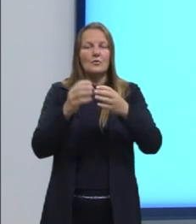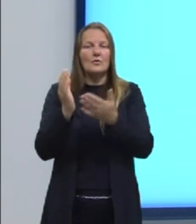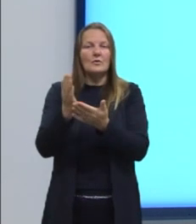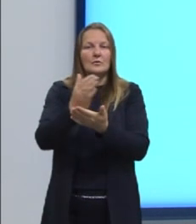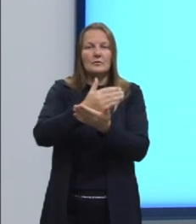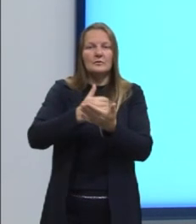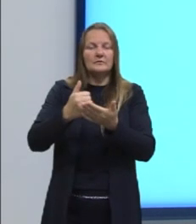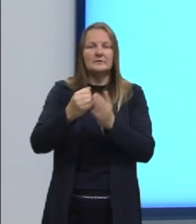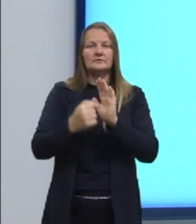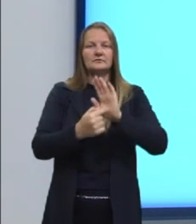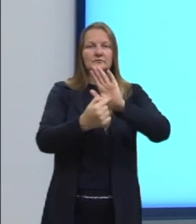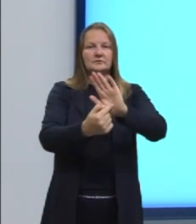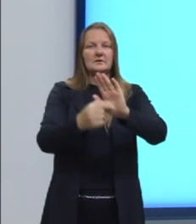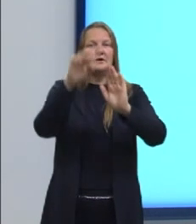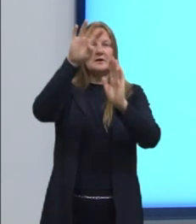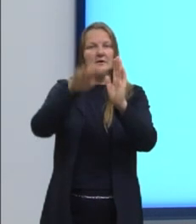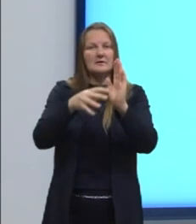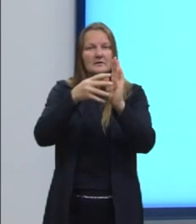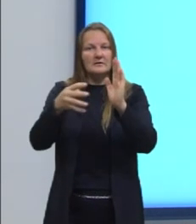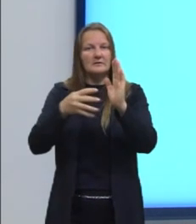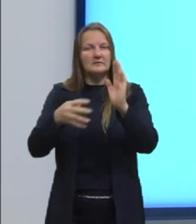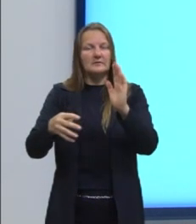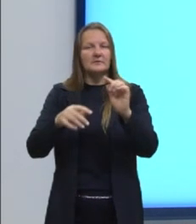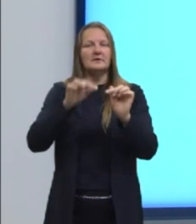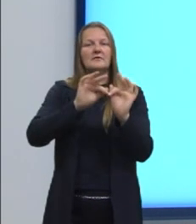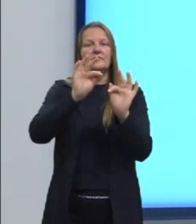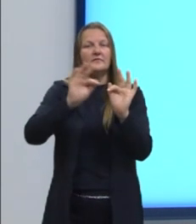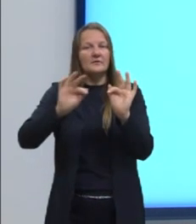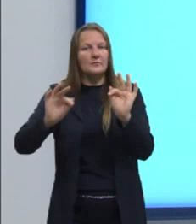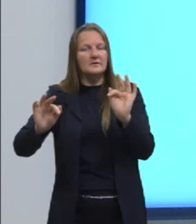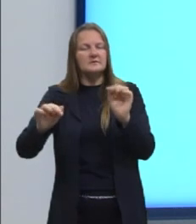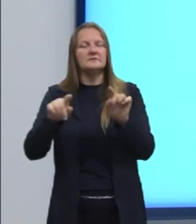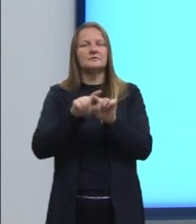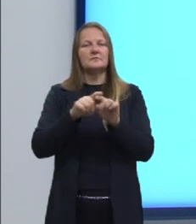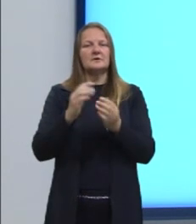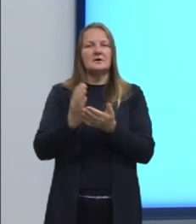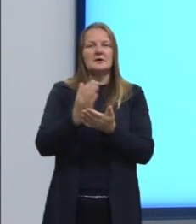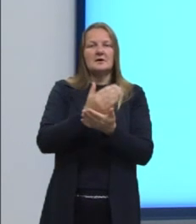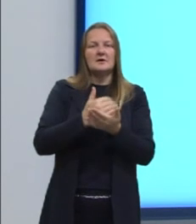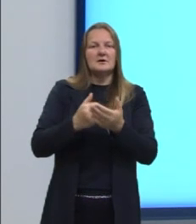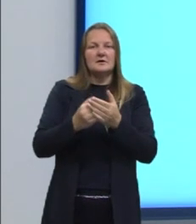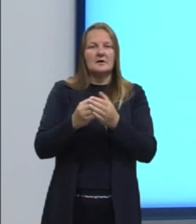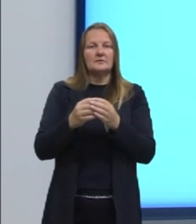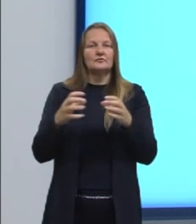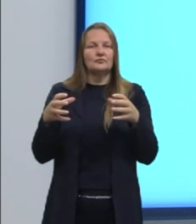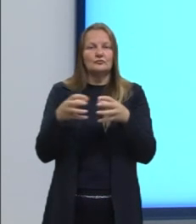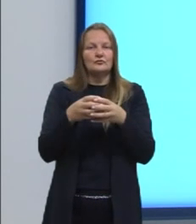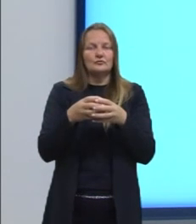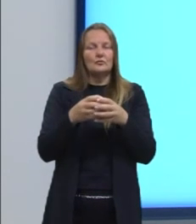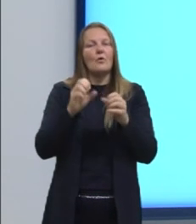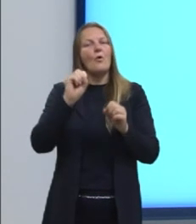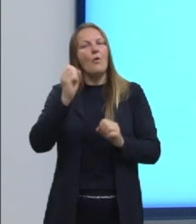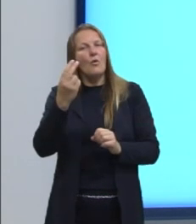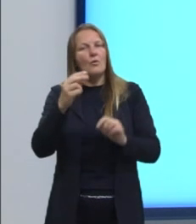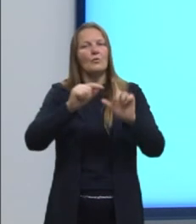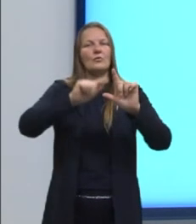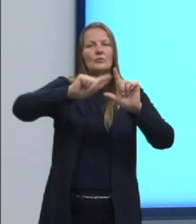expressos em uma tabela de frequências, de dados agrupados ou em gráficos.